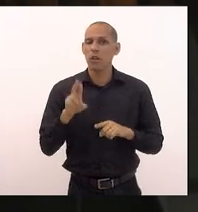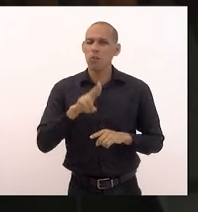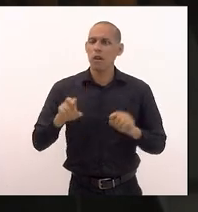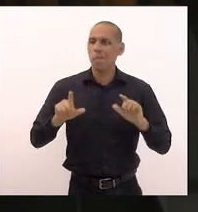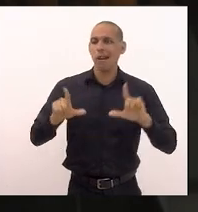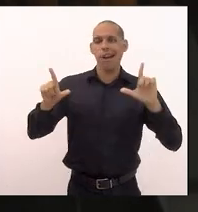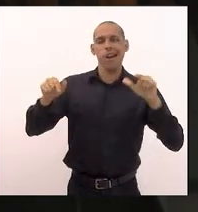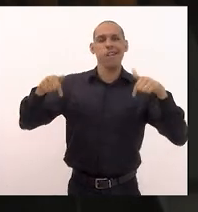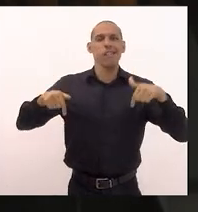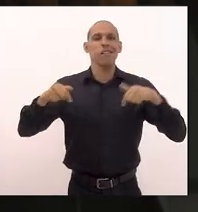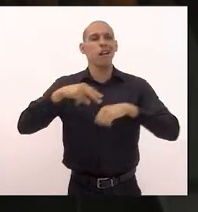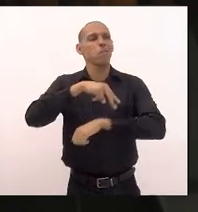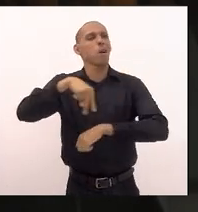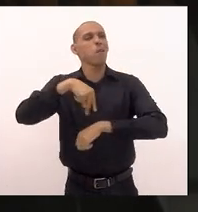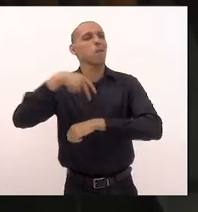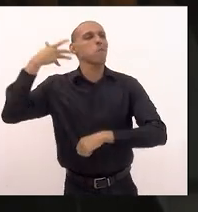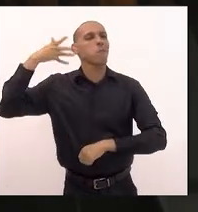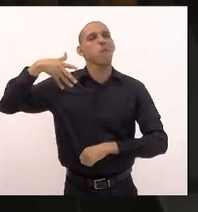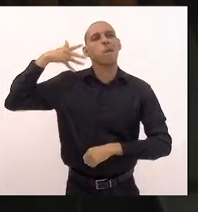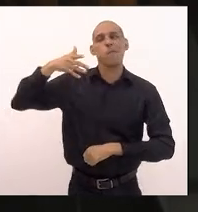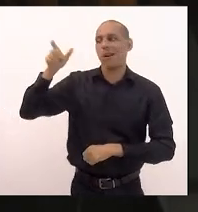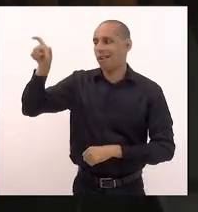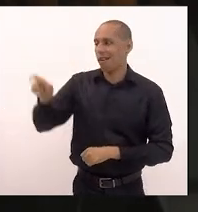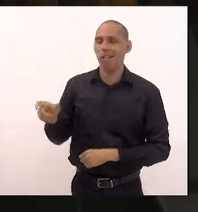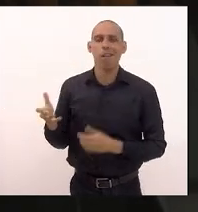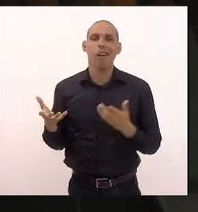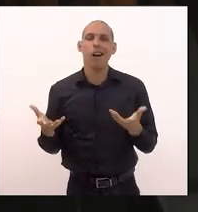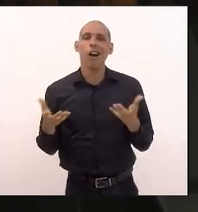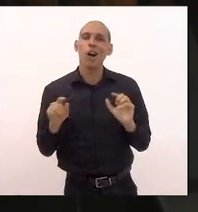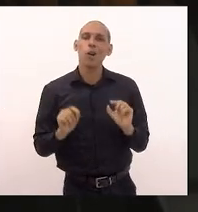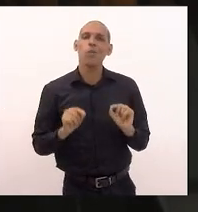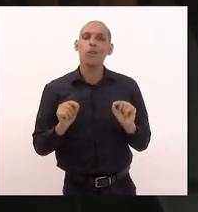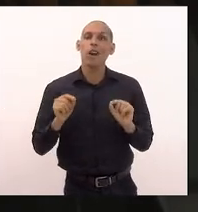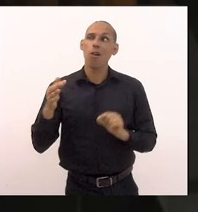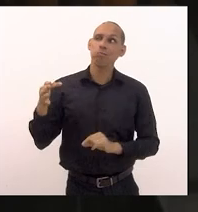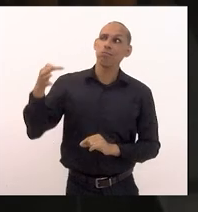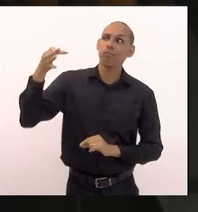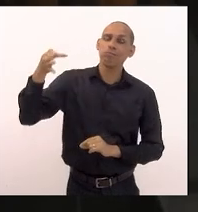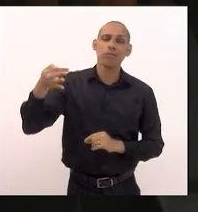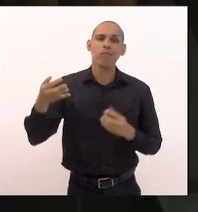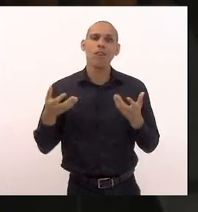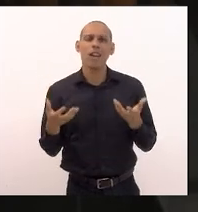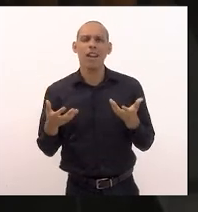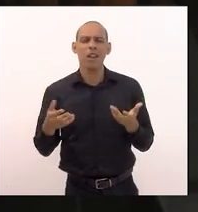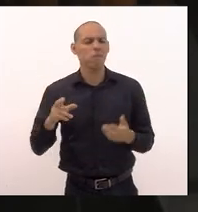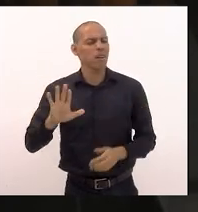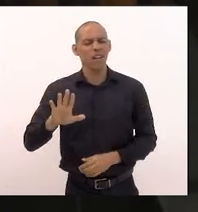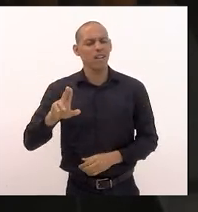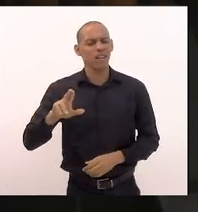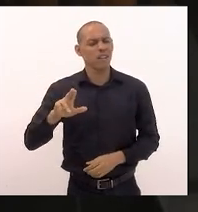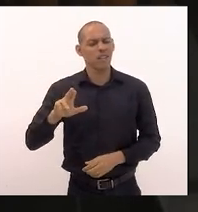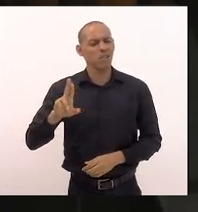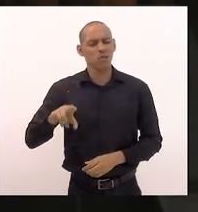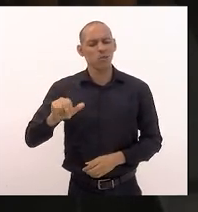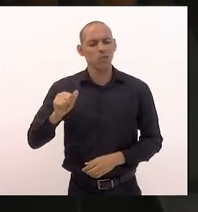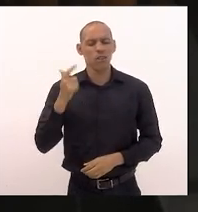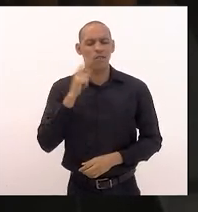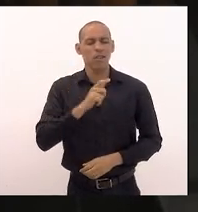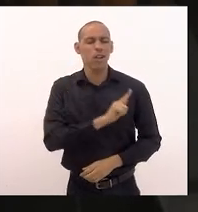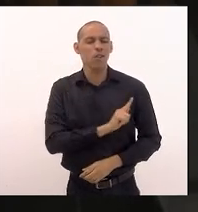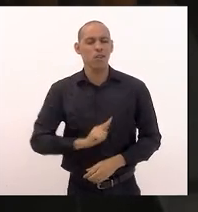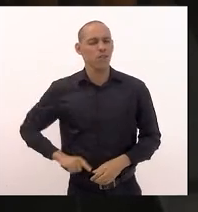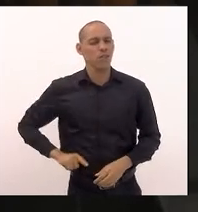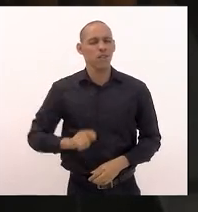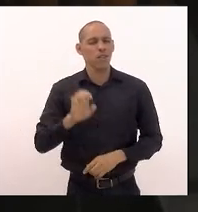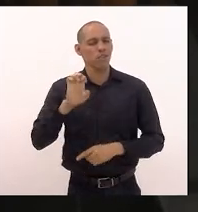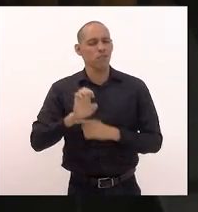como palanque por parte deste que quer ser um dia mas nunca será governador desse estado